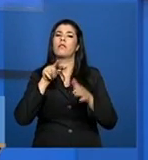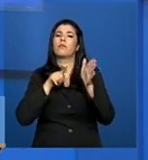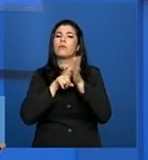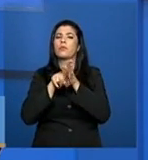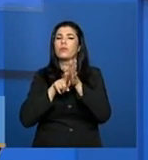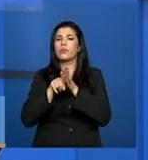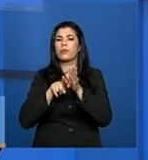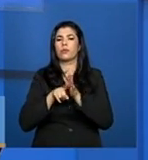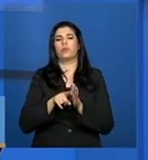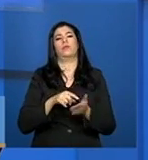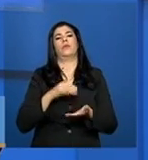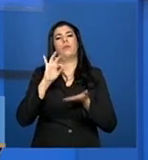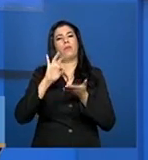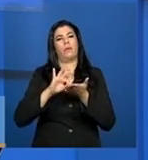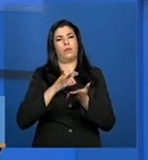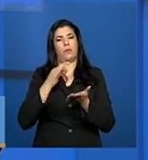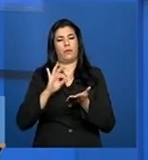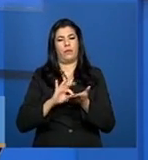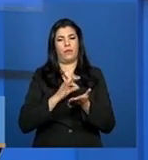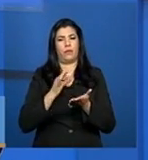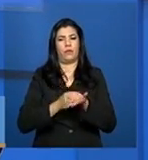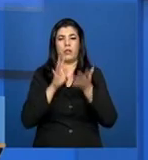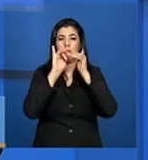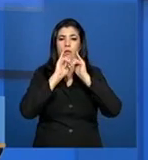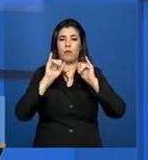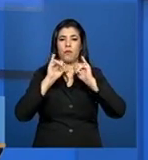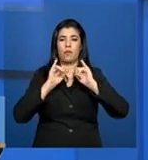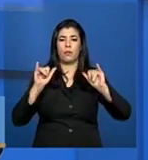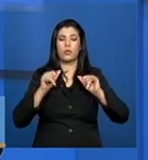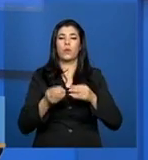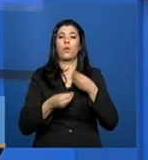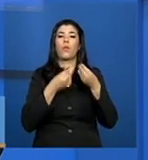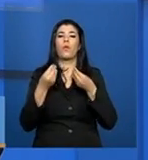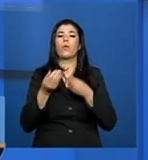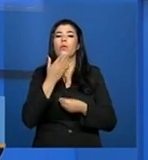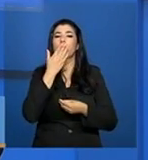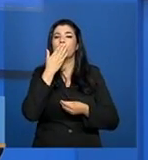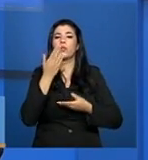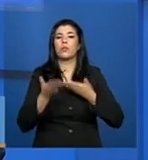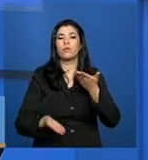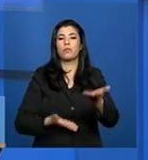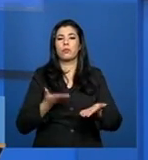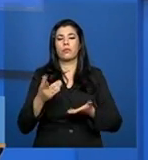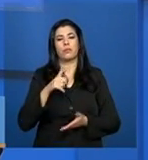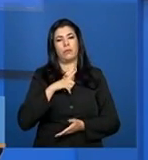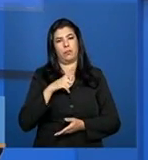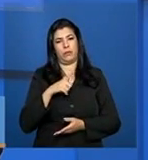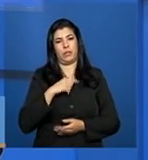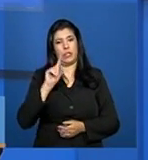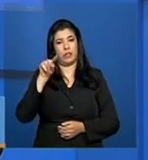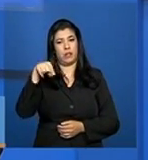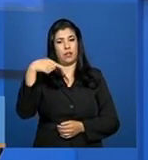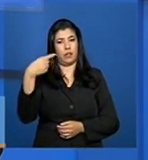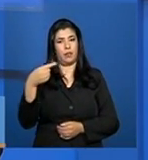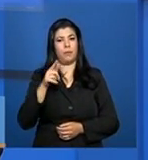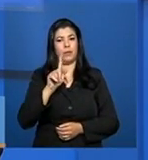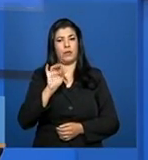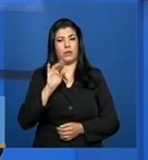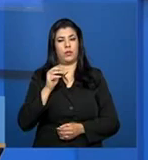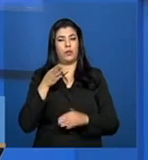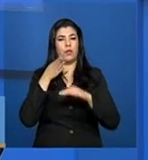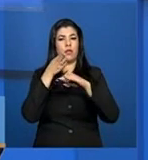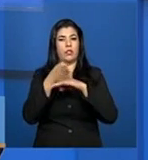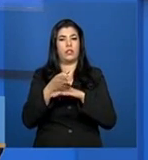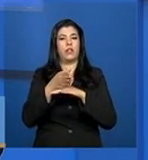poder preencher as informações sobre as ofertas prestadas. Depois, o gestor vai acessar novamente o Quineias,